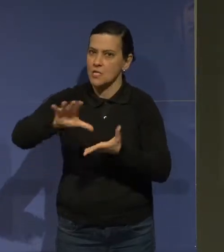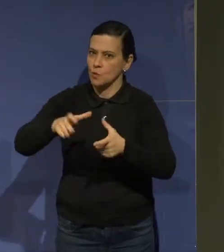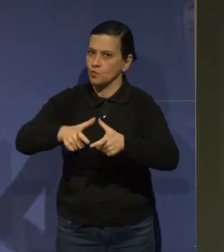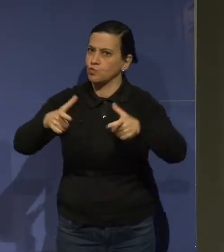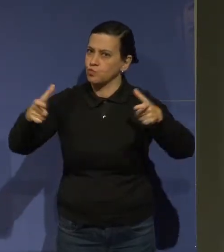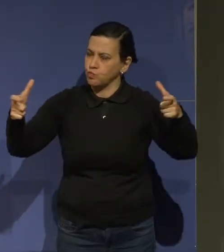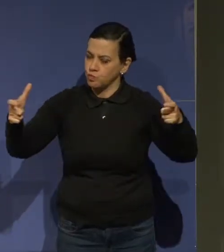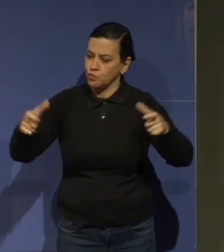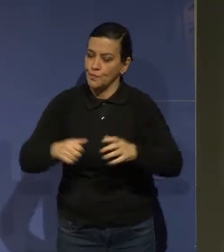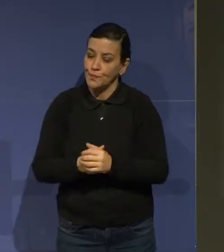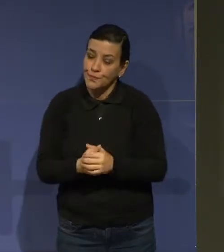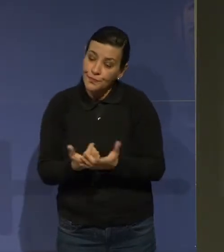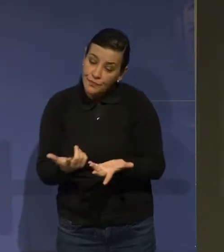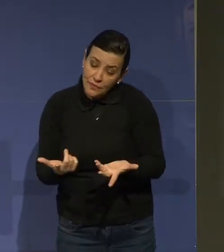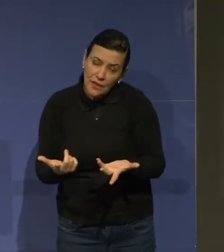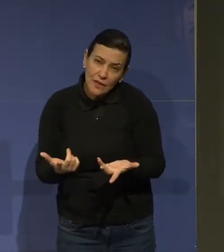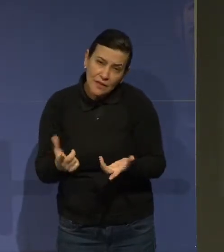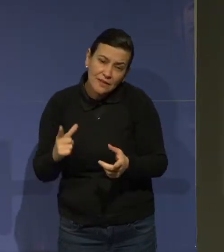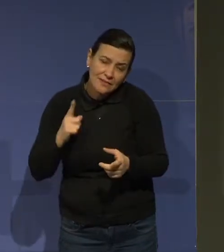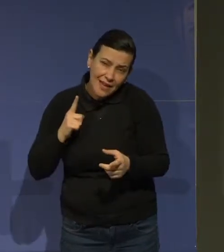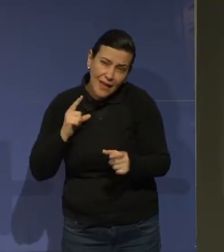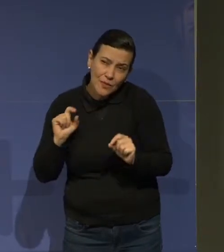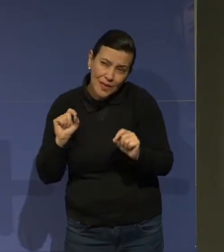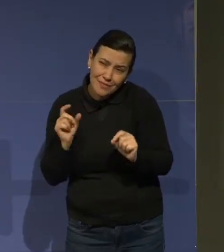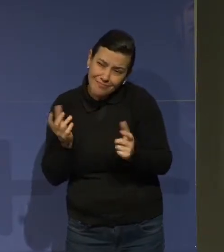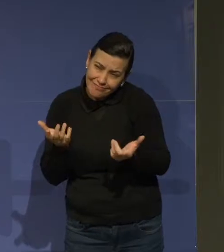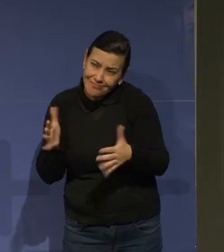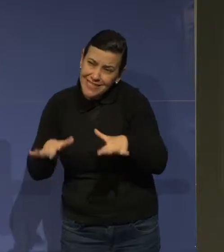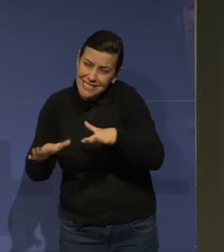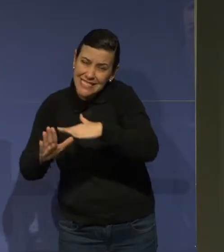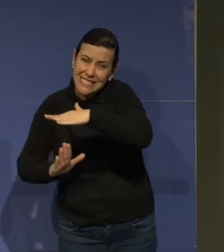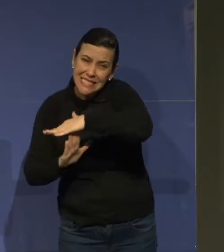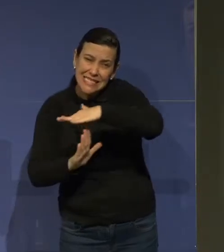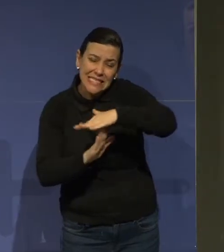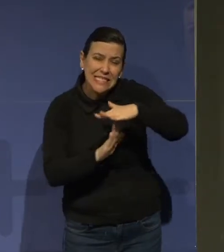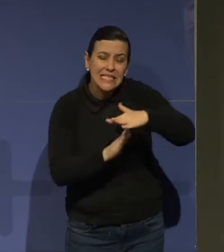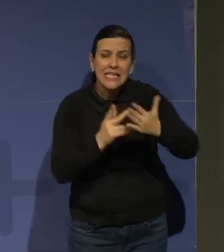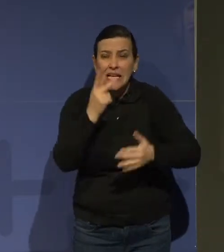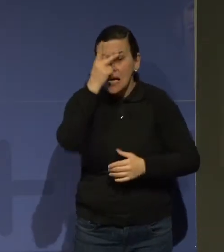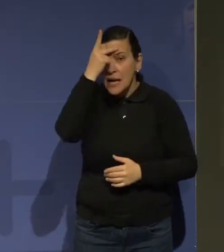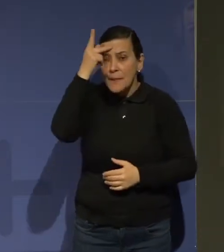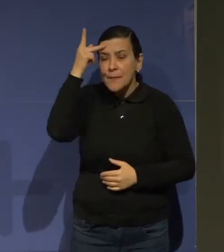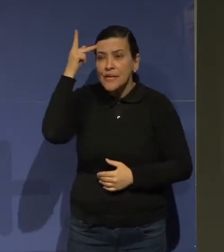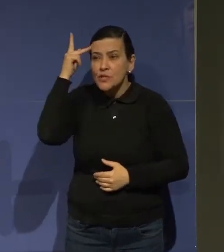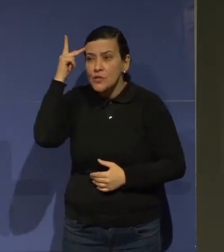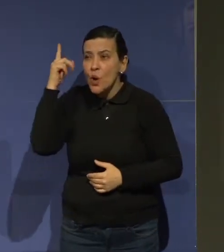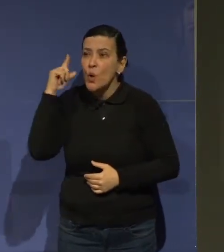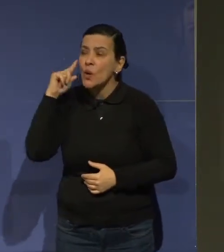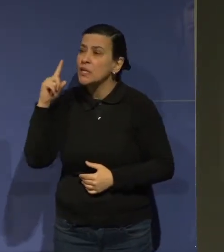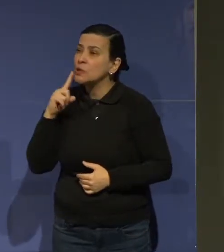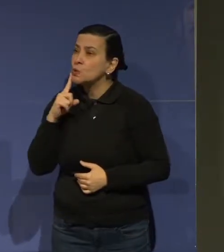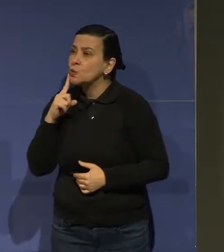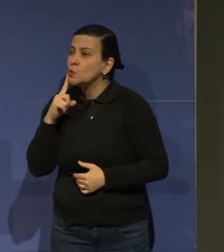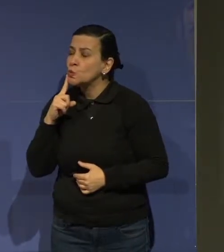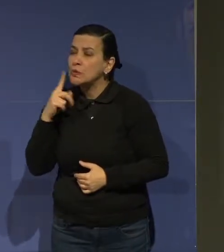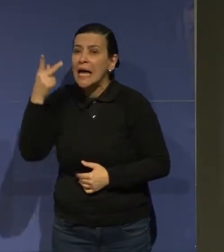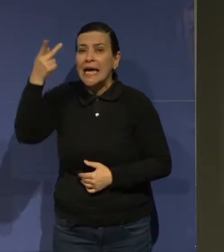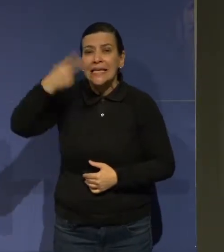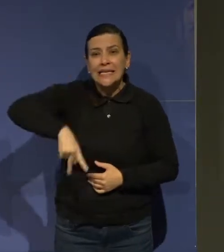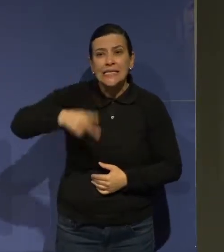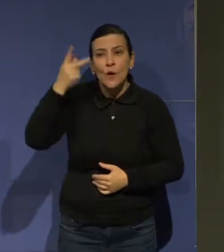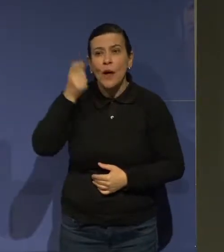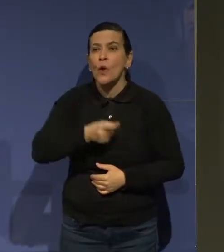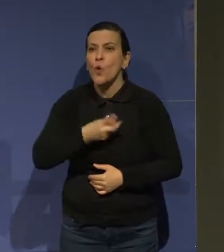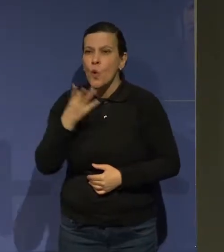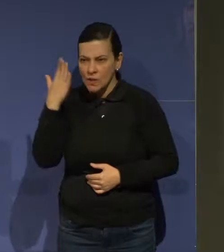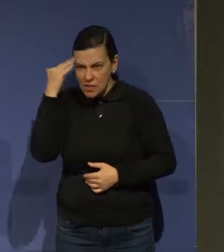Embora seja um universo limitado. Qual é a população de pessoas com deficiência auditiva na cidade de São Paulo? Alguém